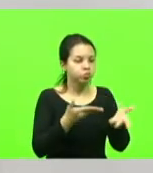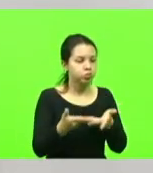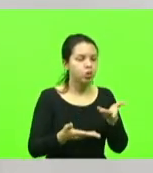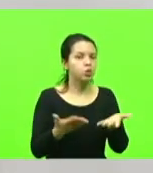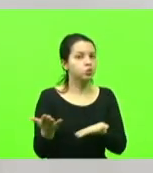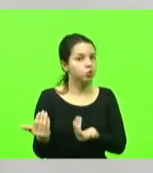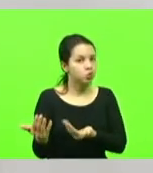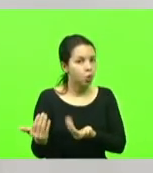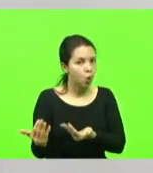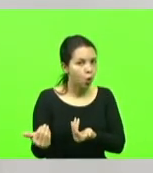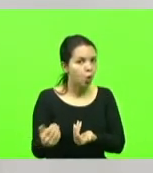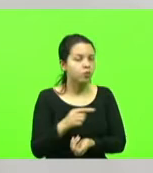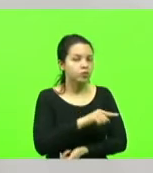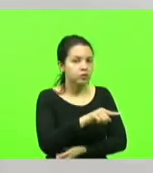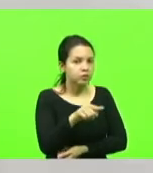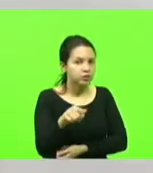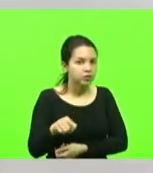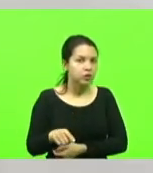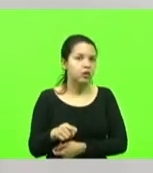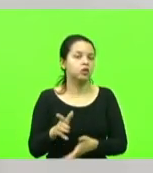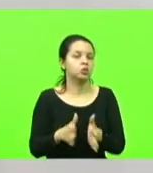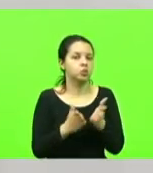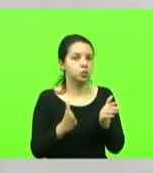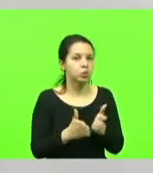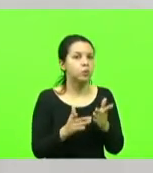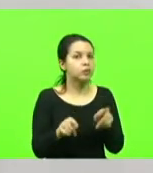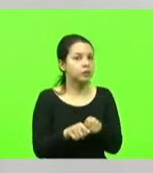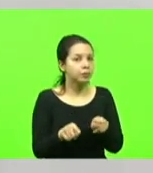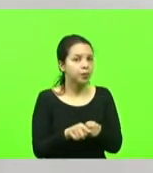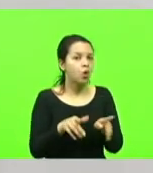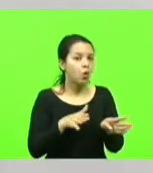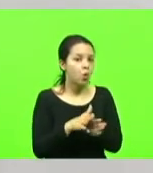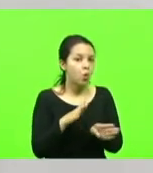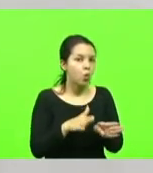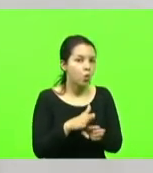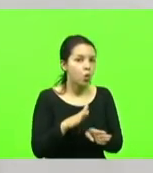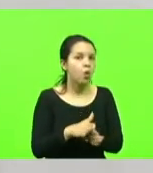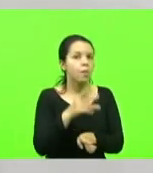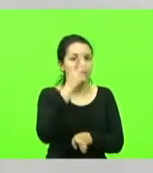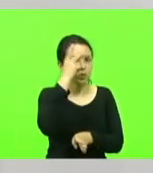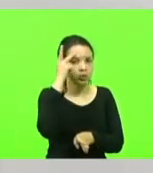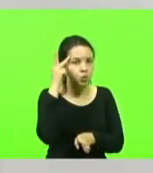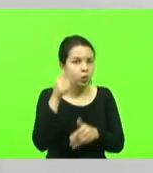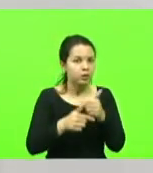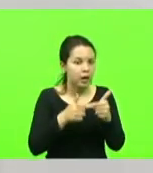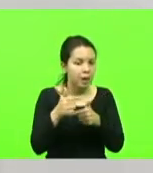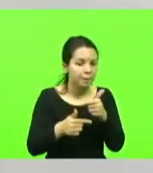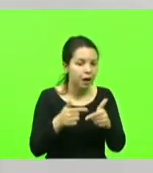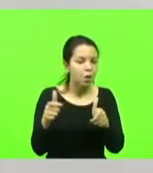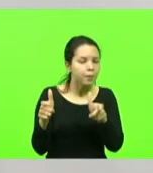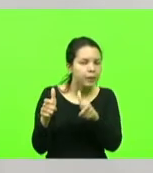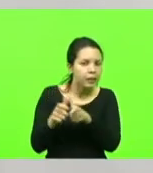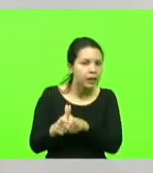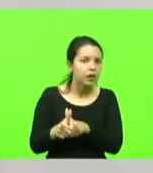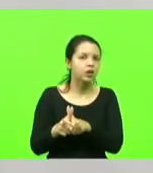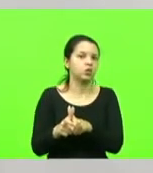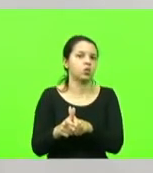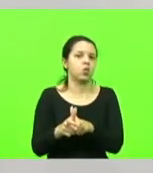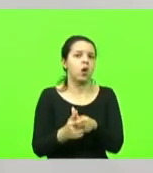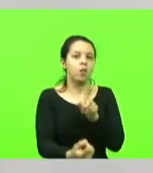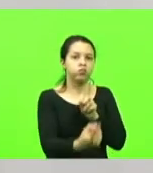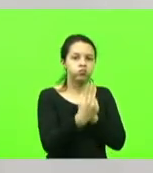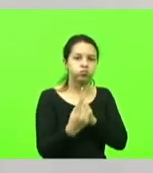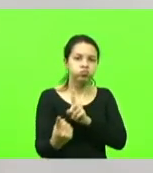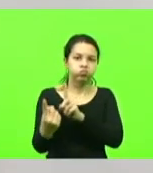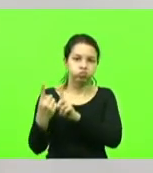vocacionados, e dava orientações para os pequenos produtores, que o procuravam sempre para seu aconselhamento,